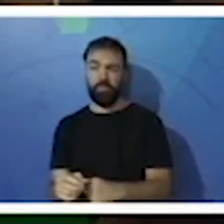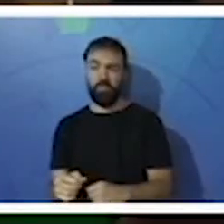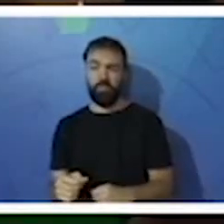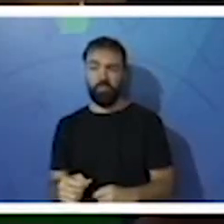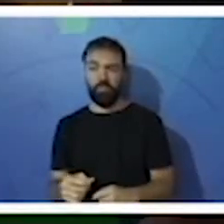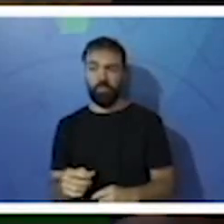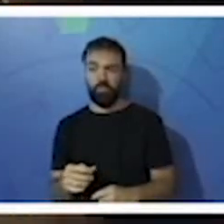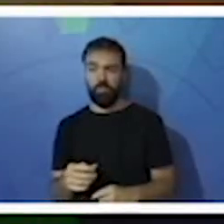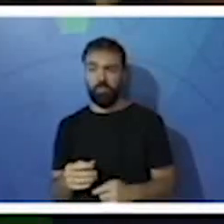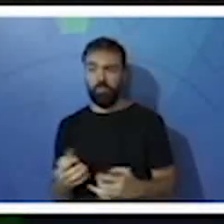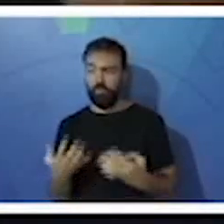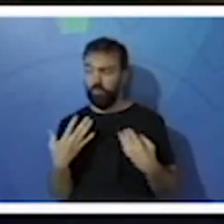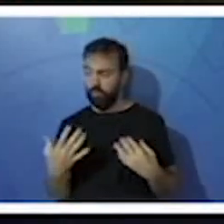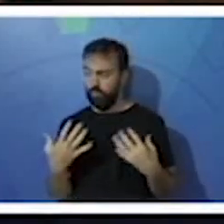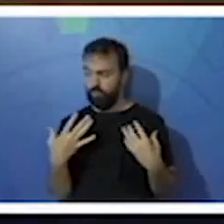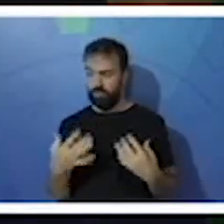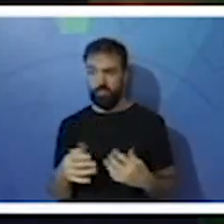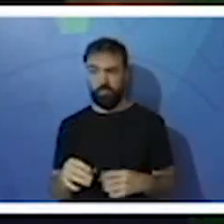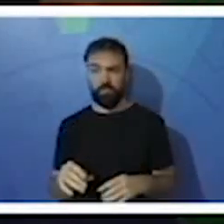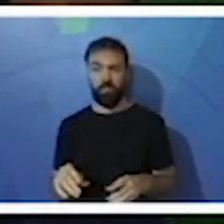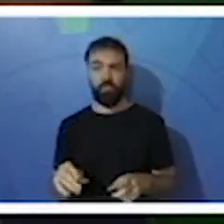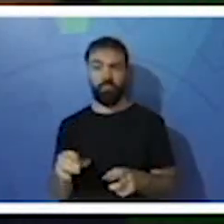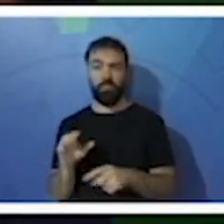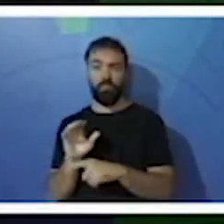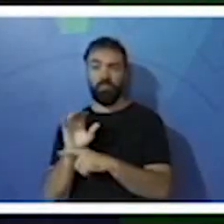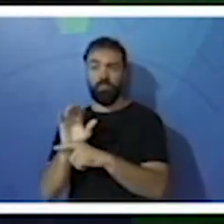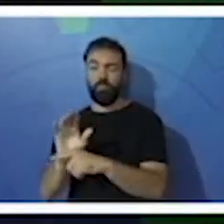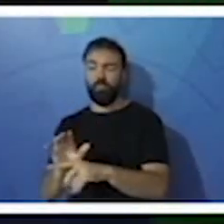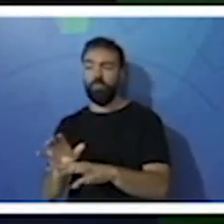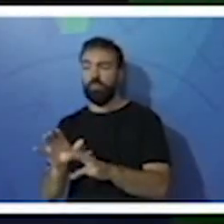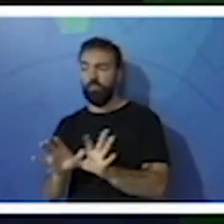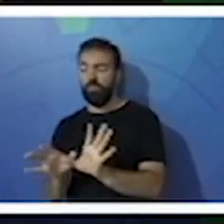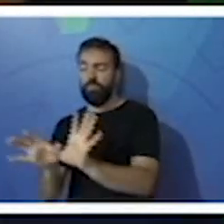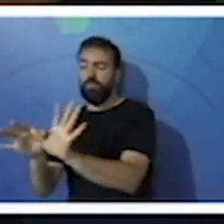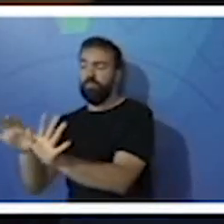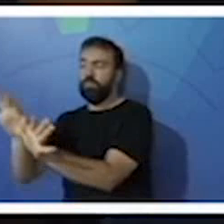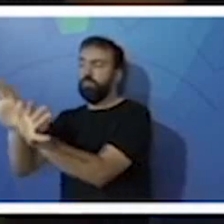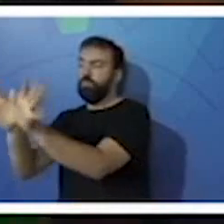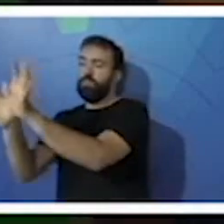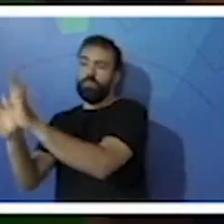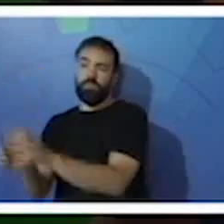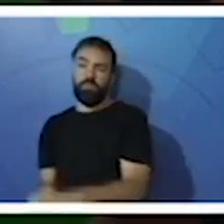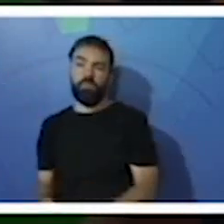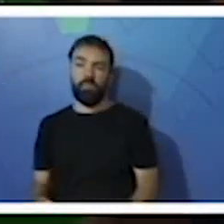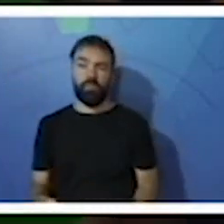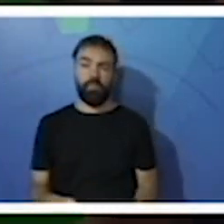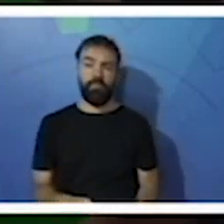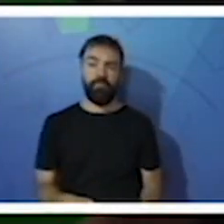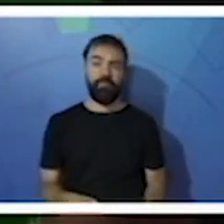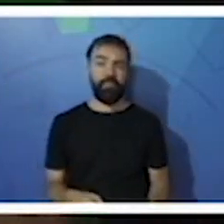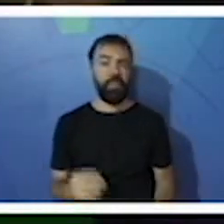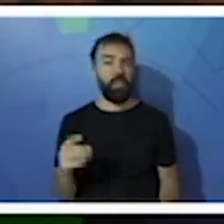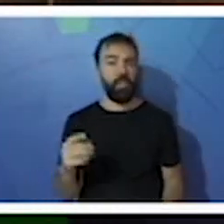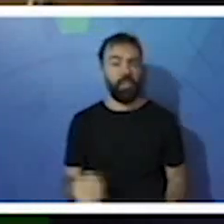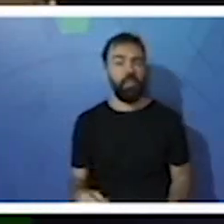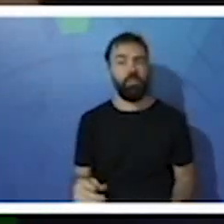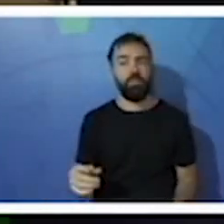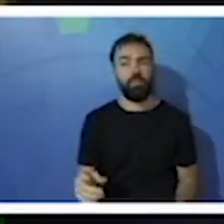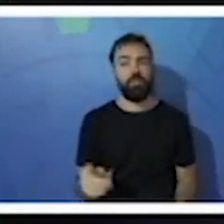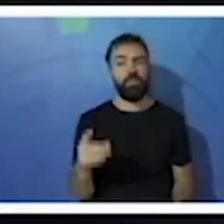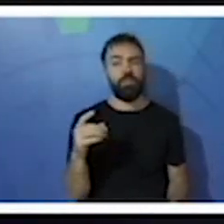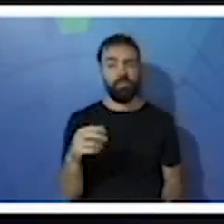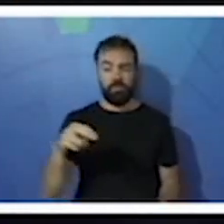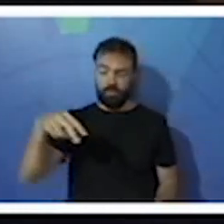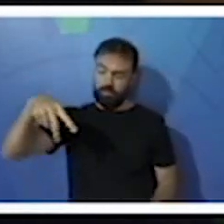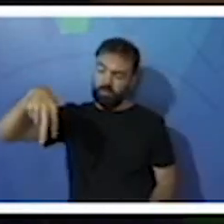E ela permite o voo. As aves são animais bípedes, tá? Que possuem